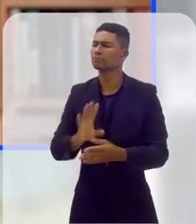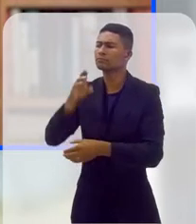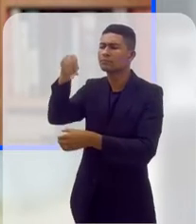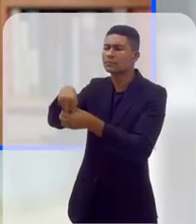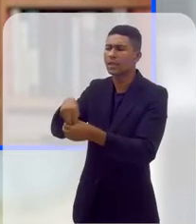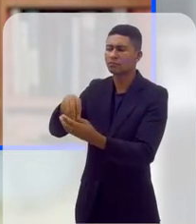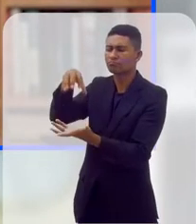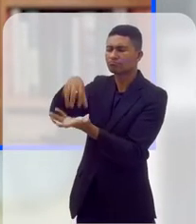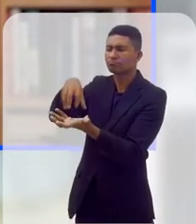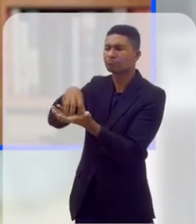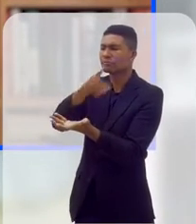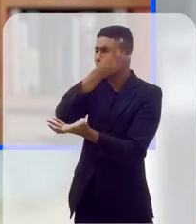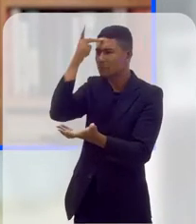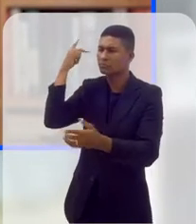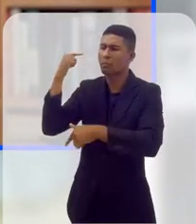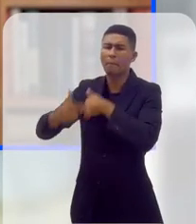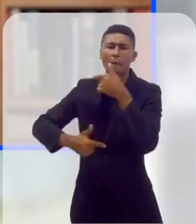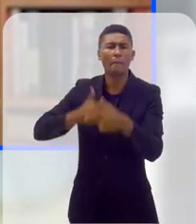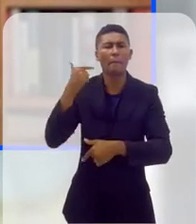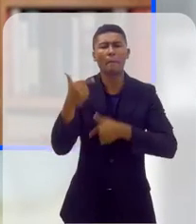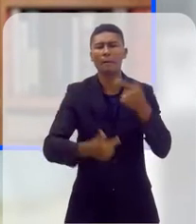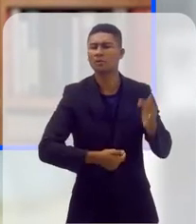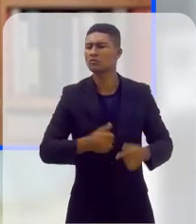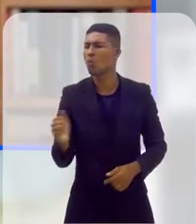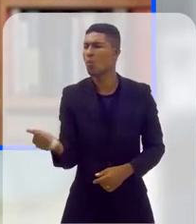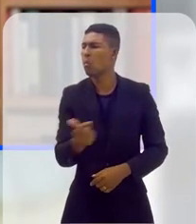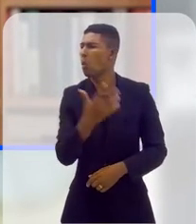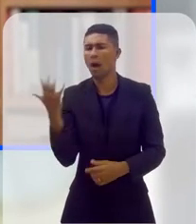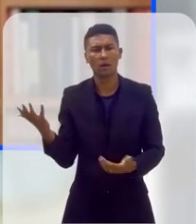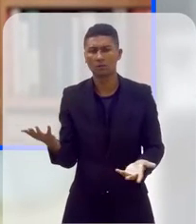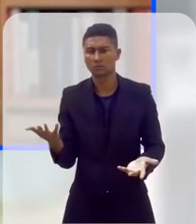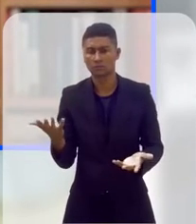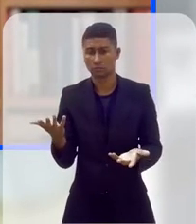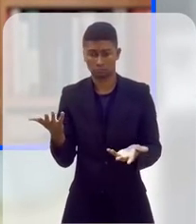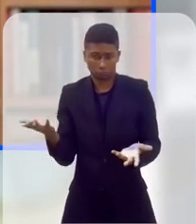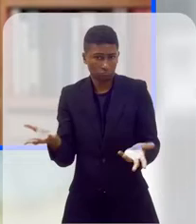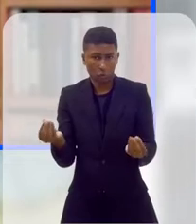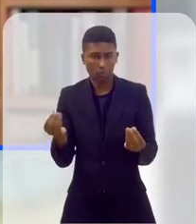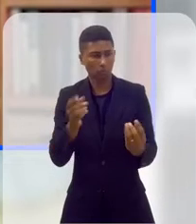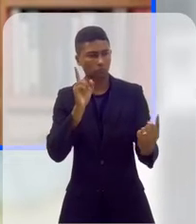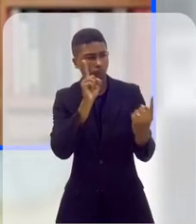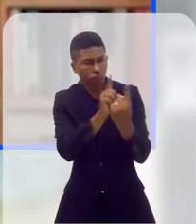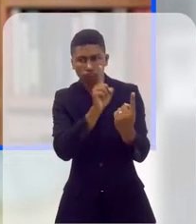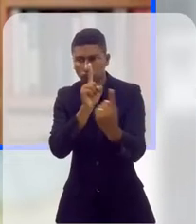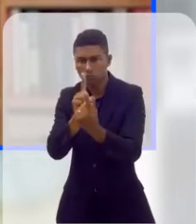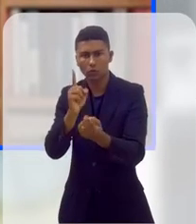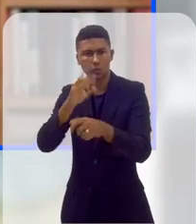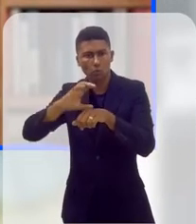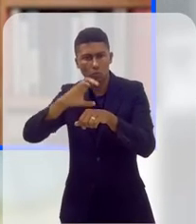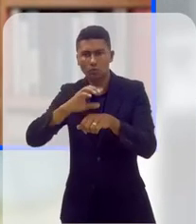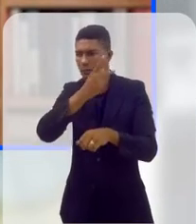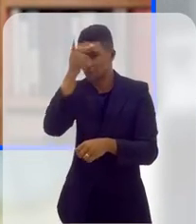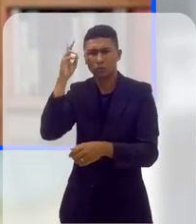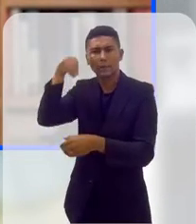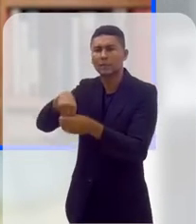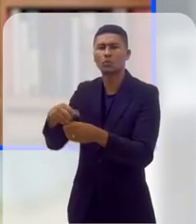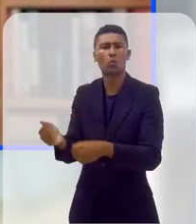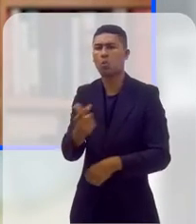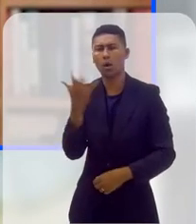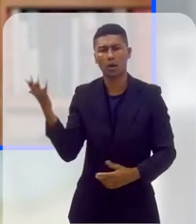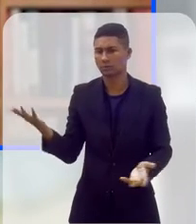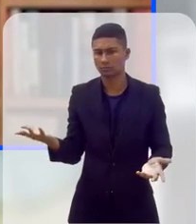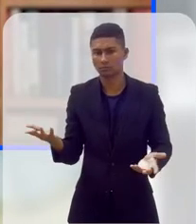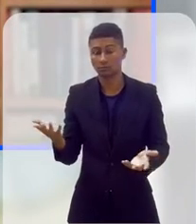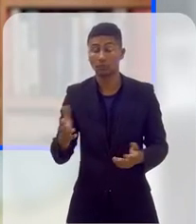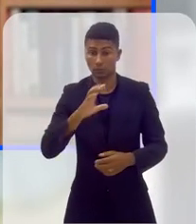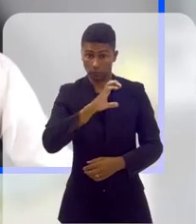E quantas pessoas atuam, trabalham nessa clínica oferecendo tanto esse atendimento quanto cursos? Como é que é essa